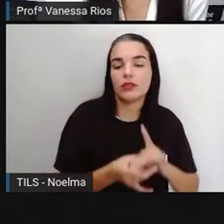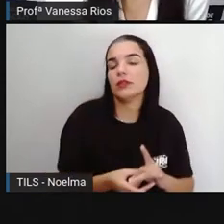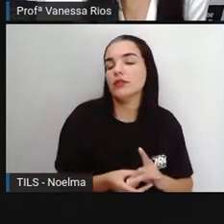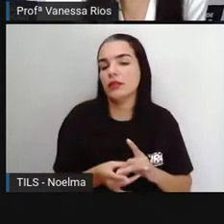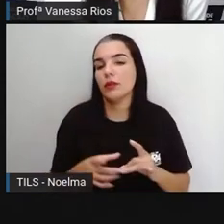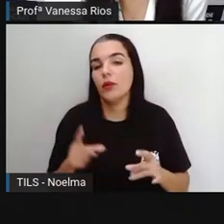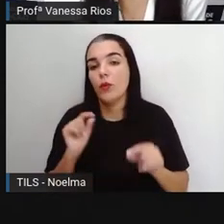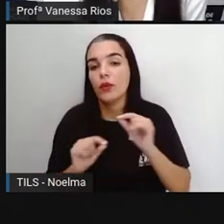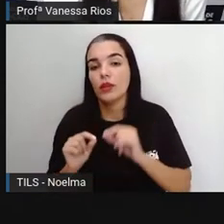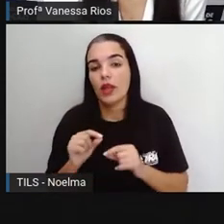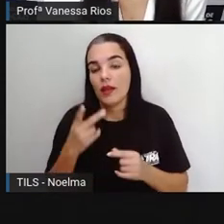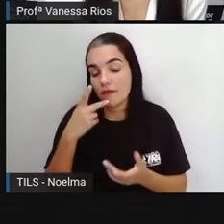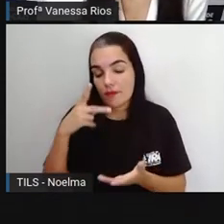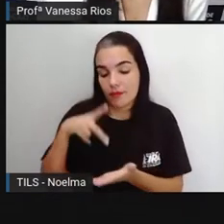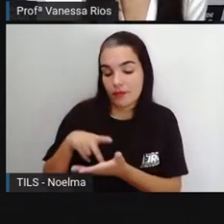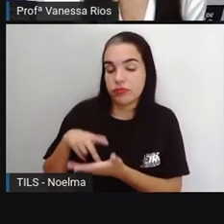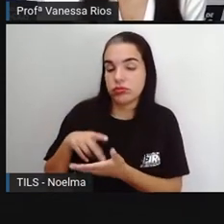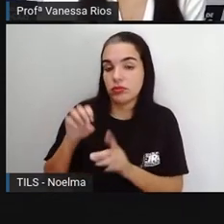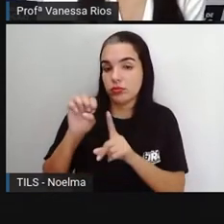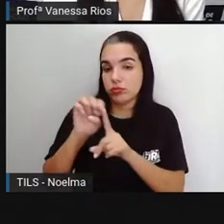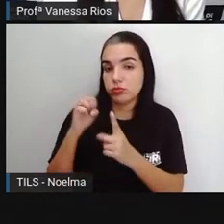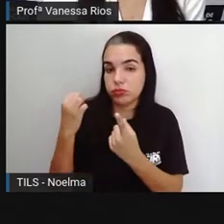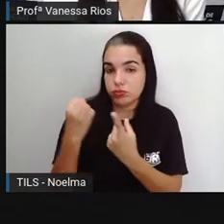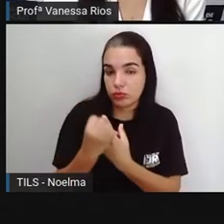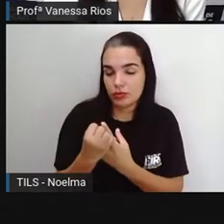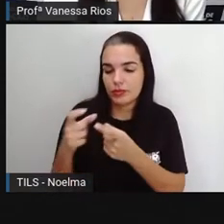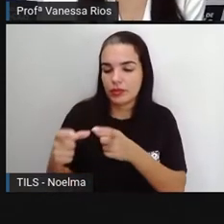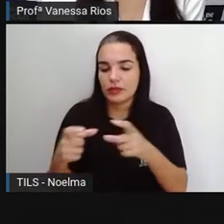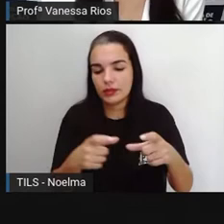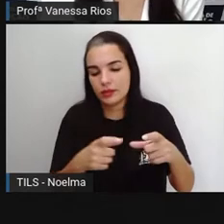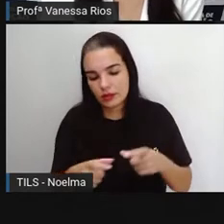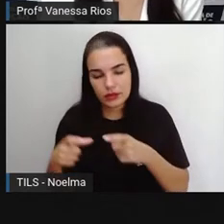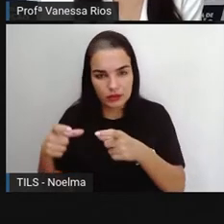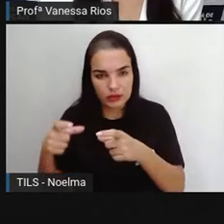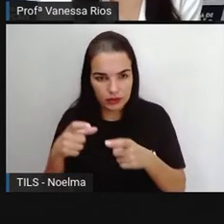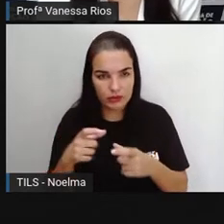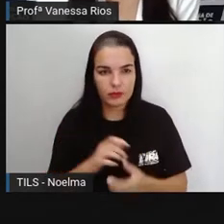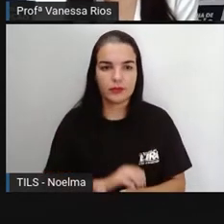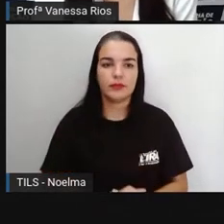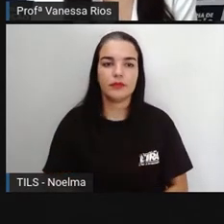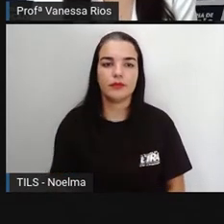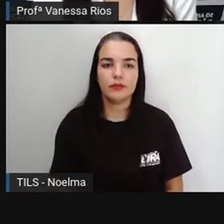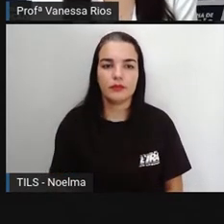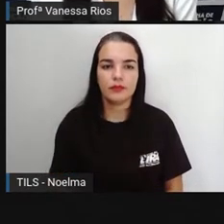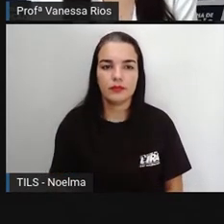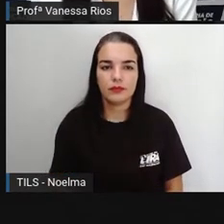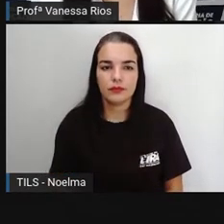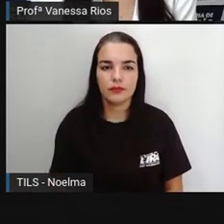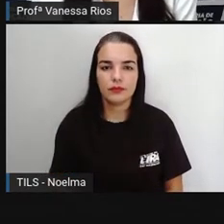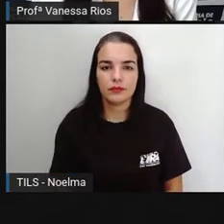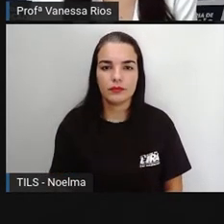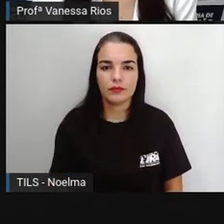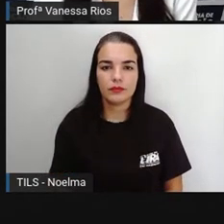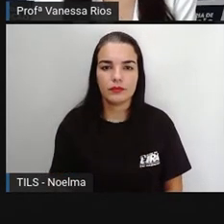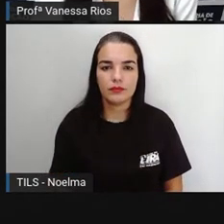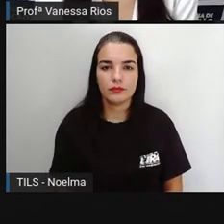acordo à realidade cultural onde a brincadeira está sendo ali processada, né? Vivenciada.